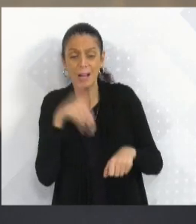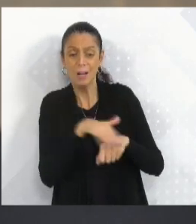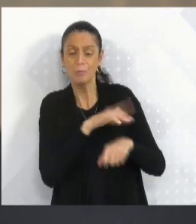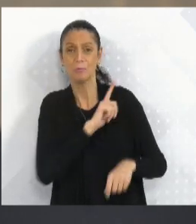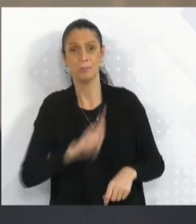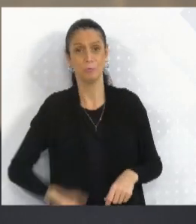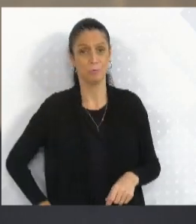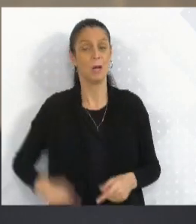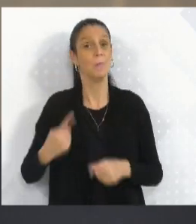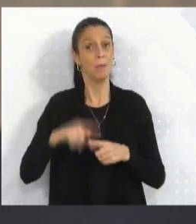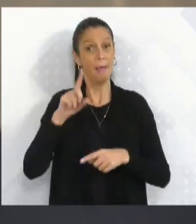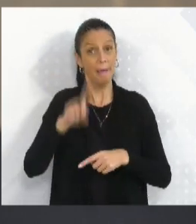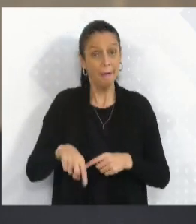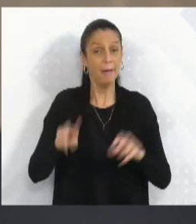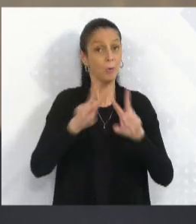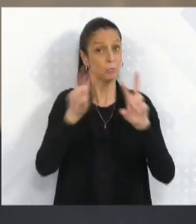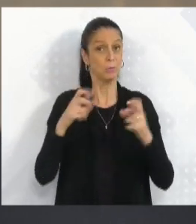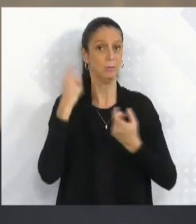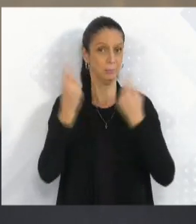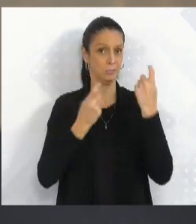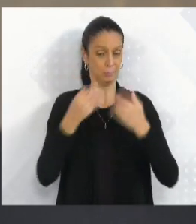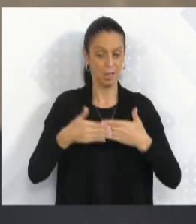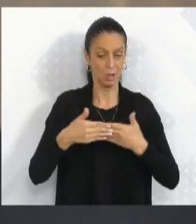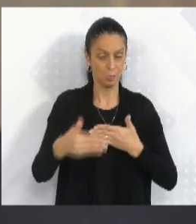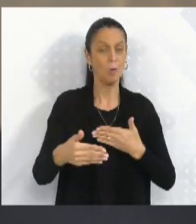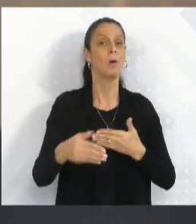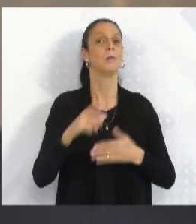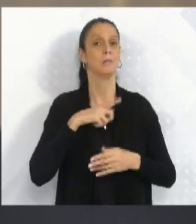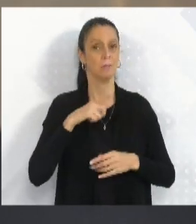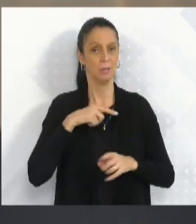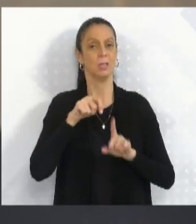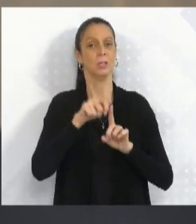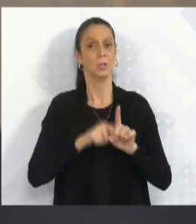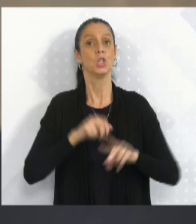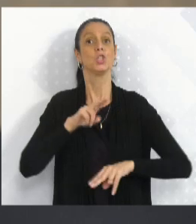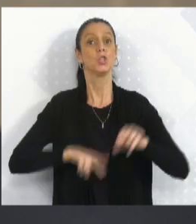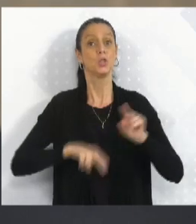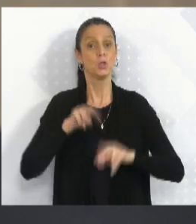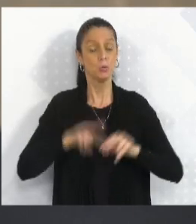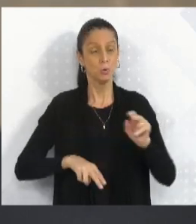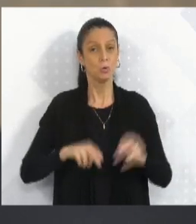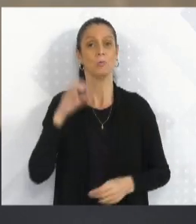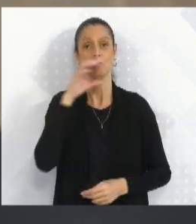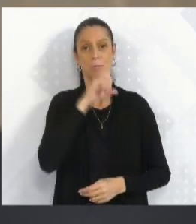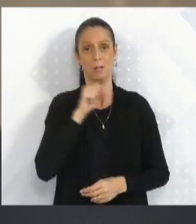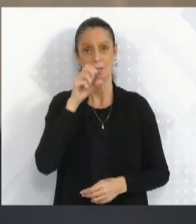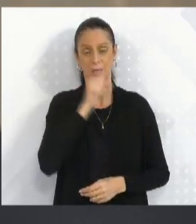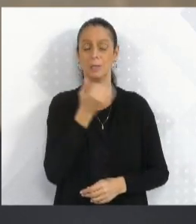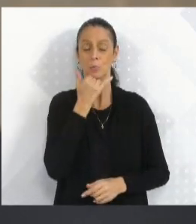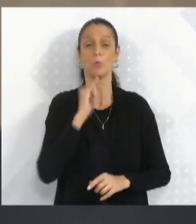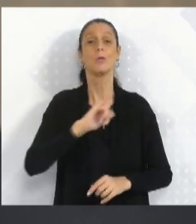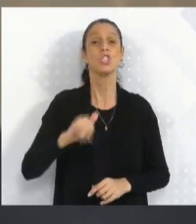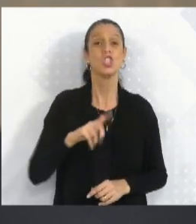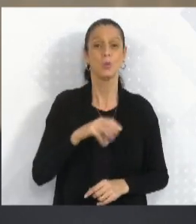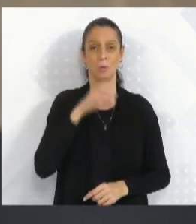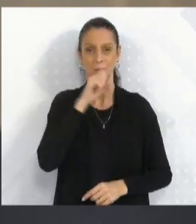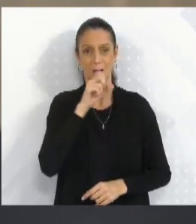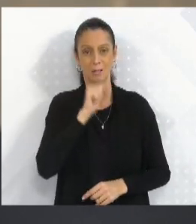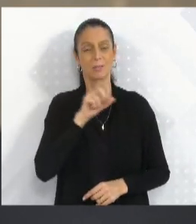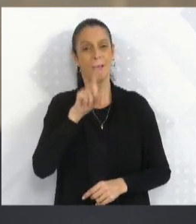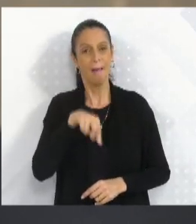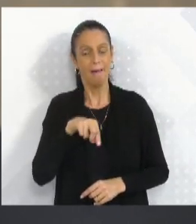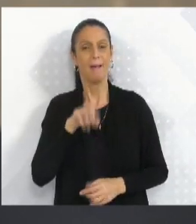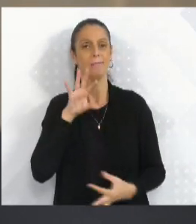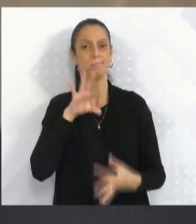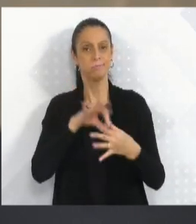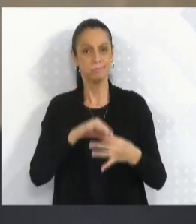sensível. A gente está chegando no Júlio Laranja agora, que traz a conscientização da defesa civil, e, realmente, é muito importante que a nossa cidade se preocupe com isso,